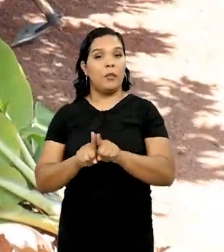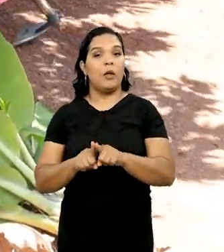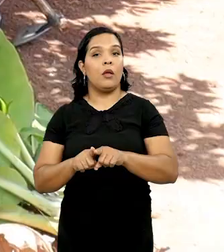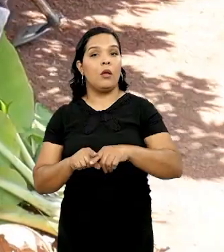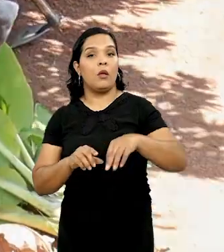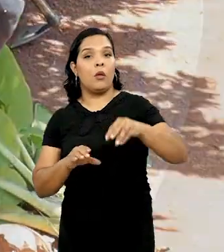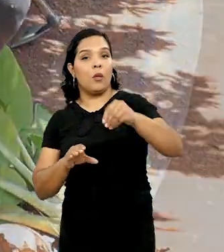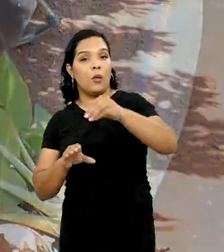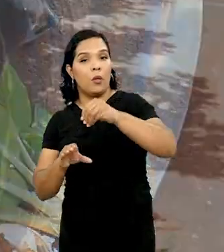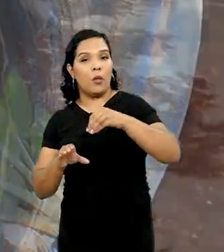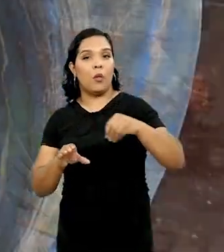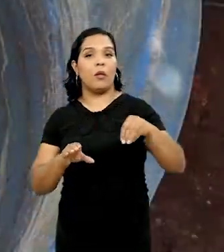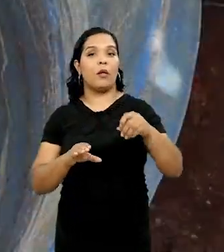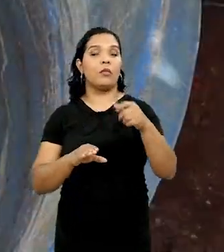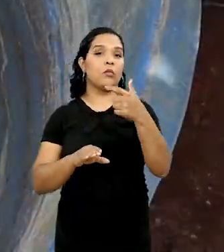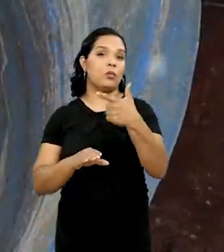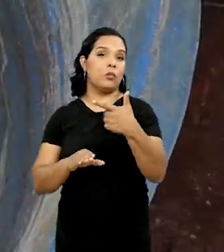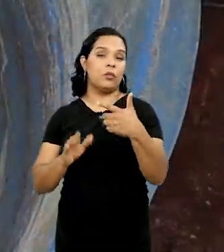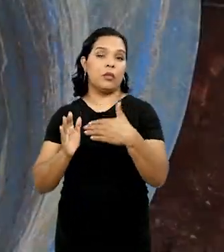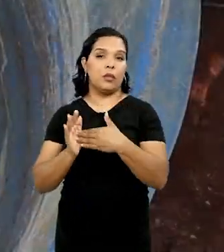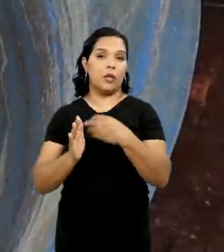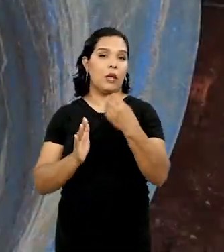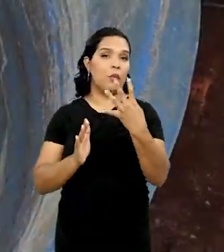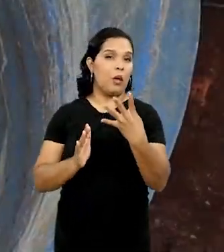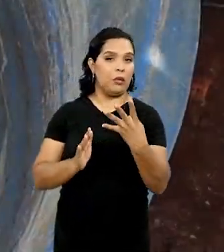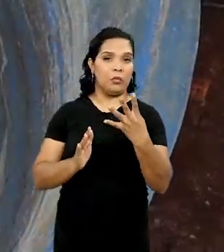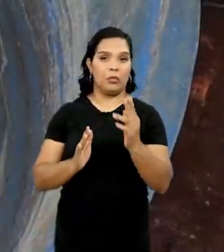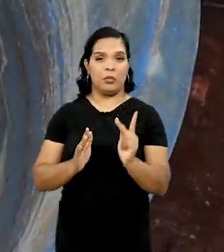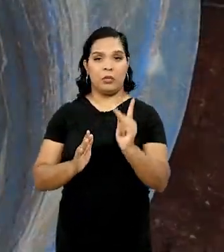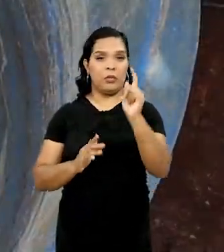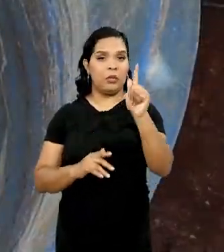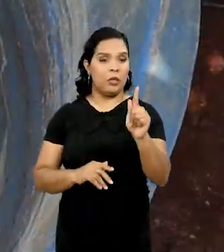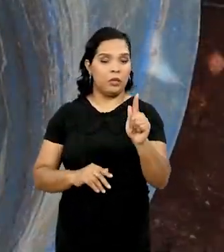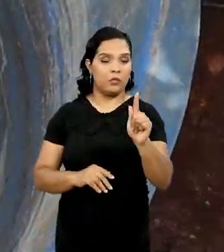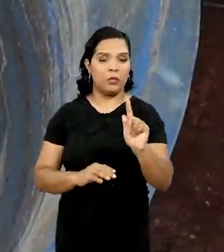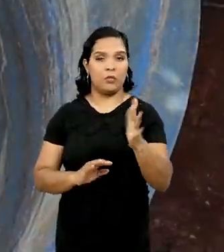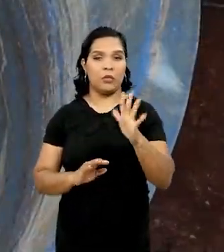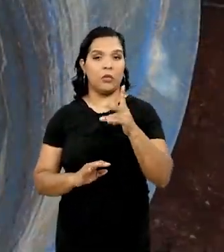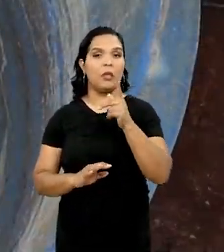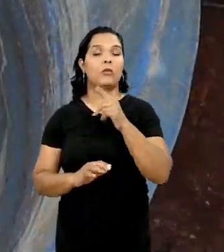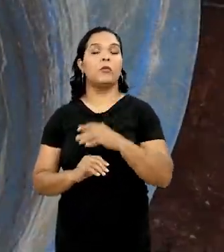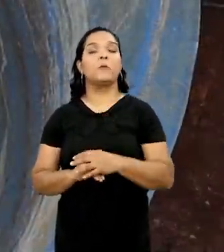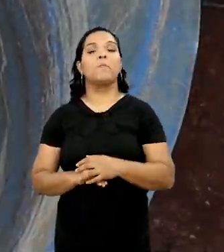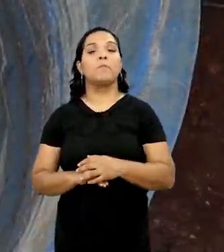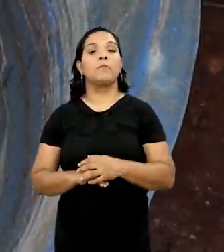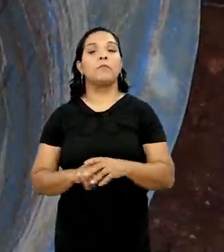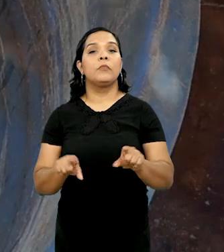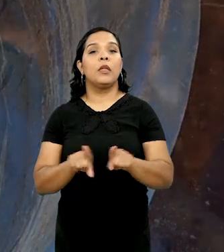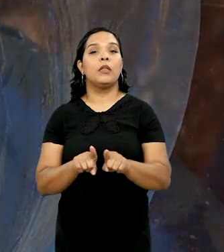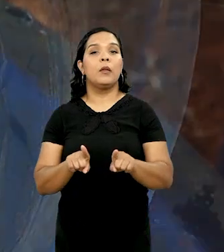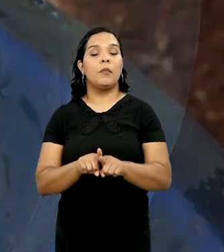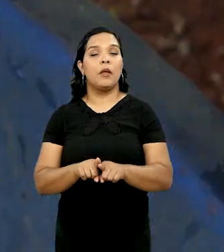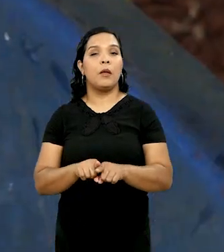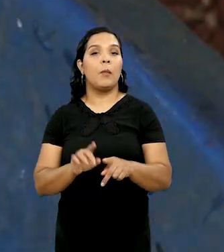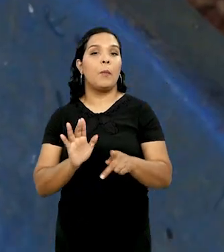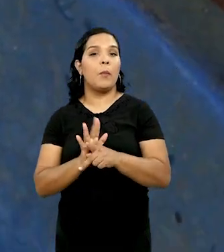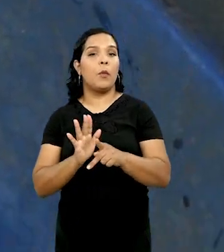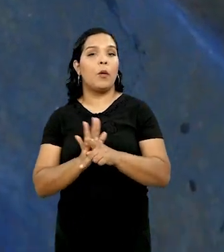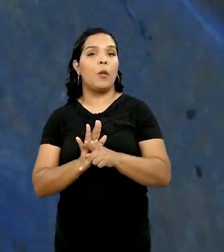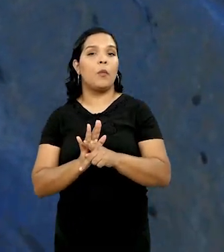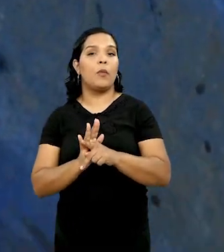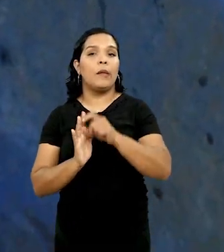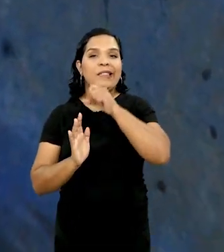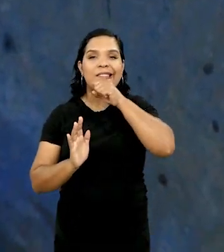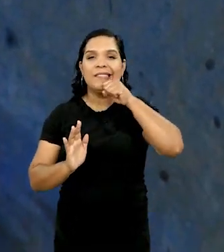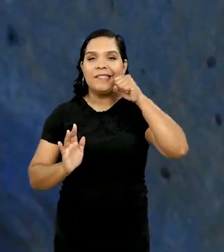pouco de cinza também, varia de 2 a 4 quilos para 100 litros de água. E colocamos caldo de cana